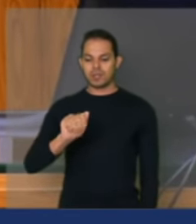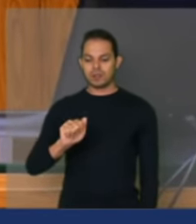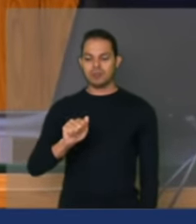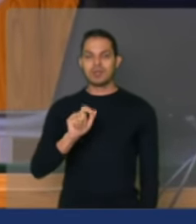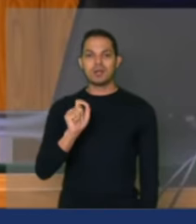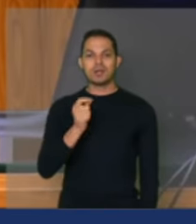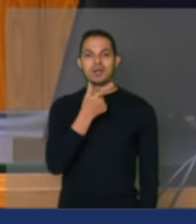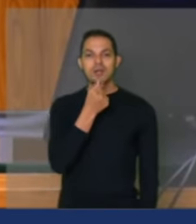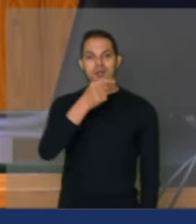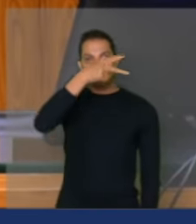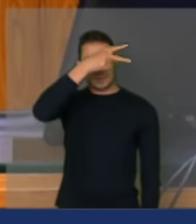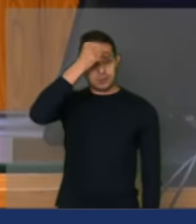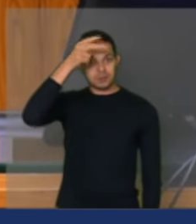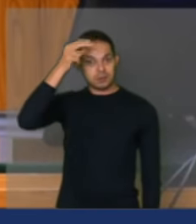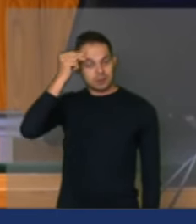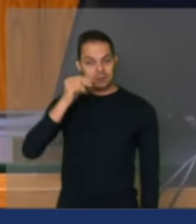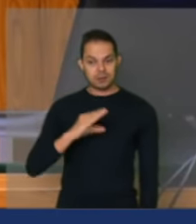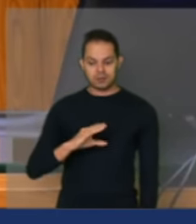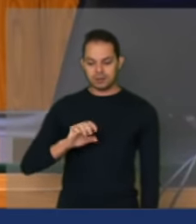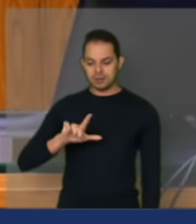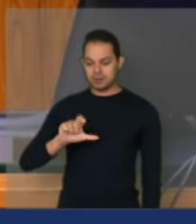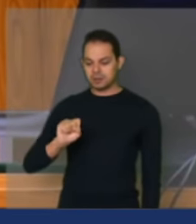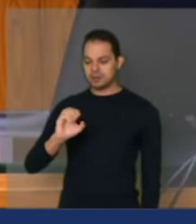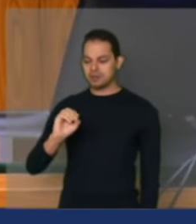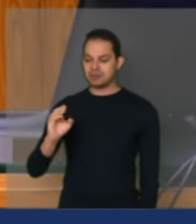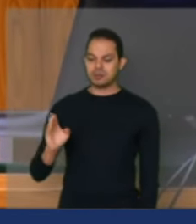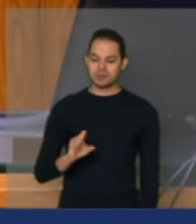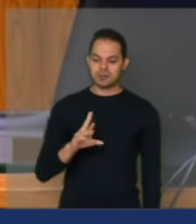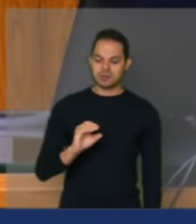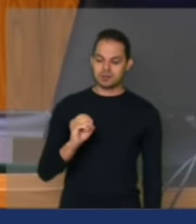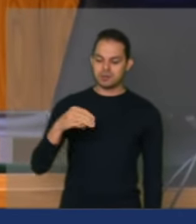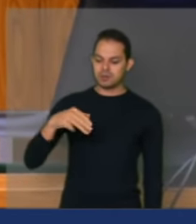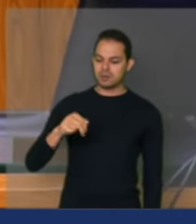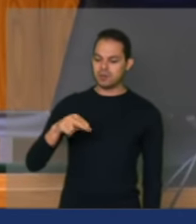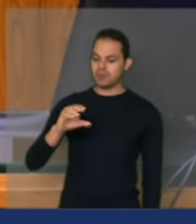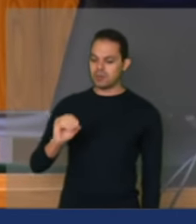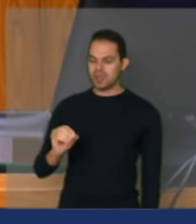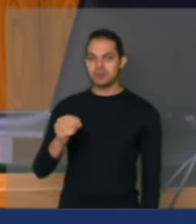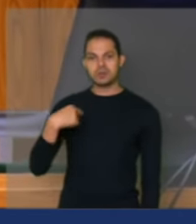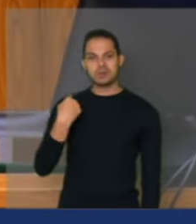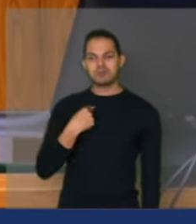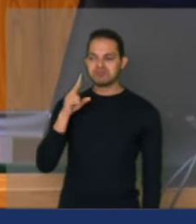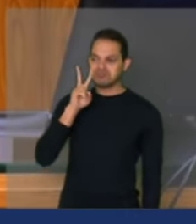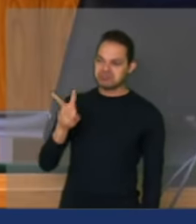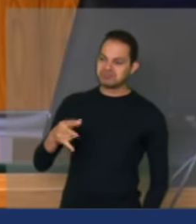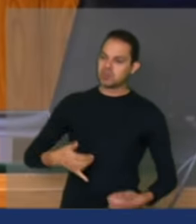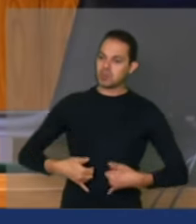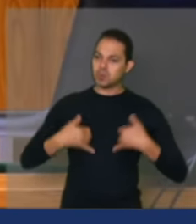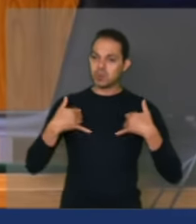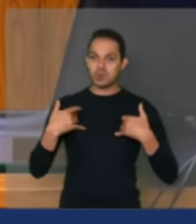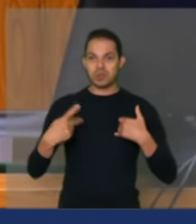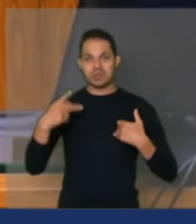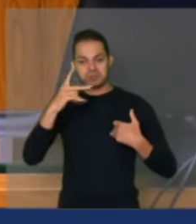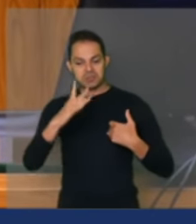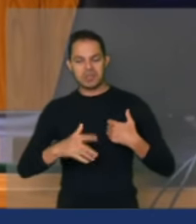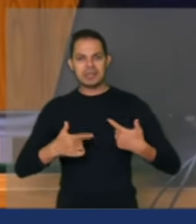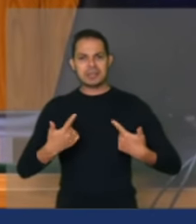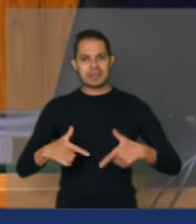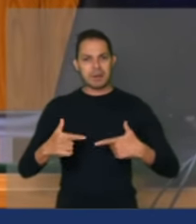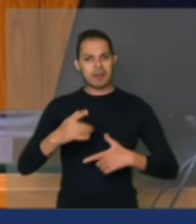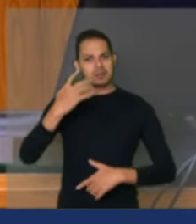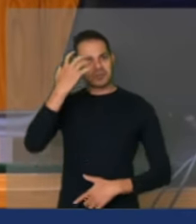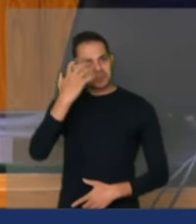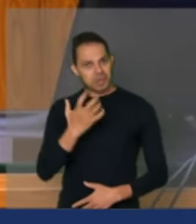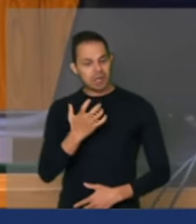Celso Romano, um grande prefeito que muito nos orgulha, orgulho ao Brasil com o seu trabalho sério, está aqui